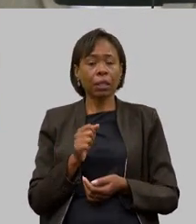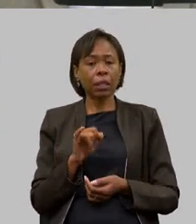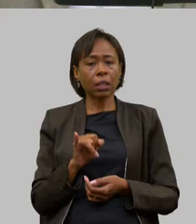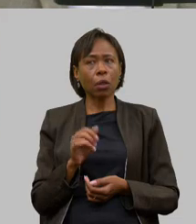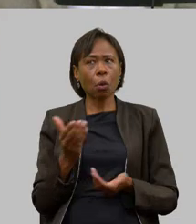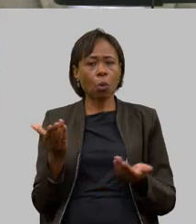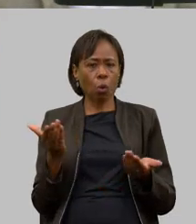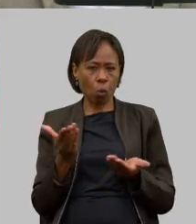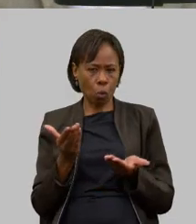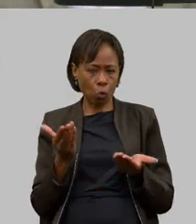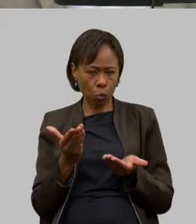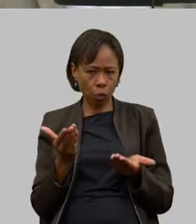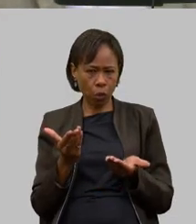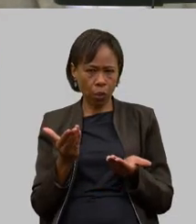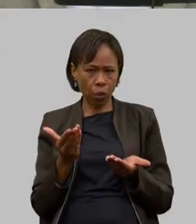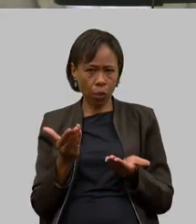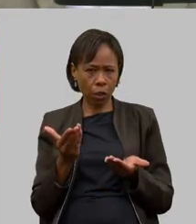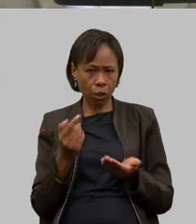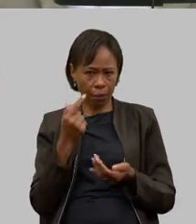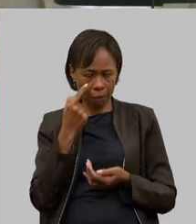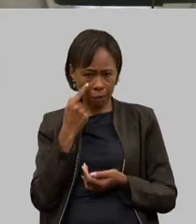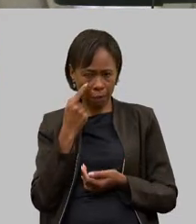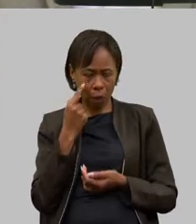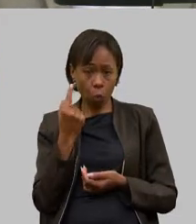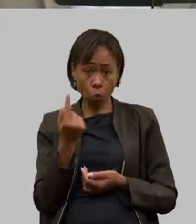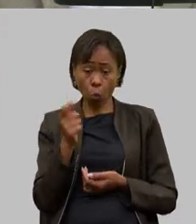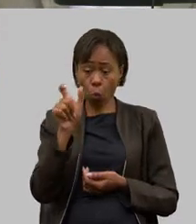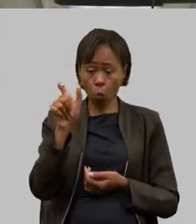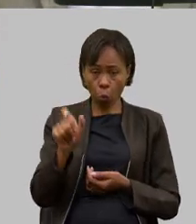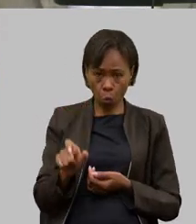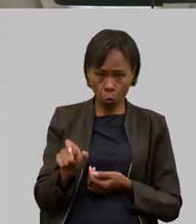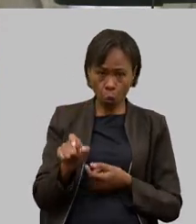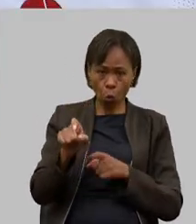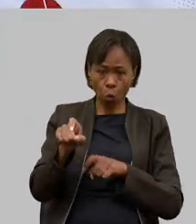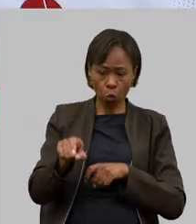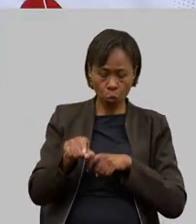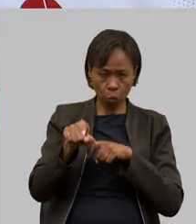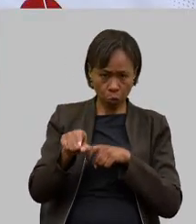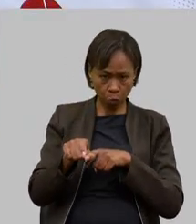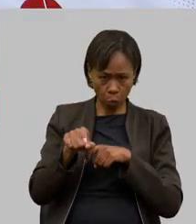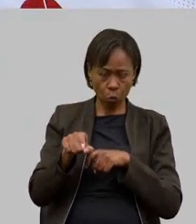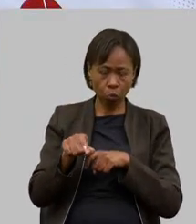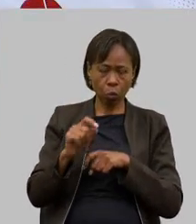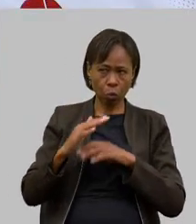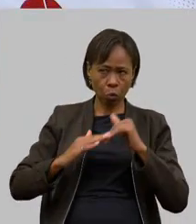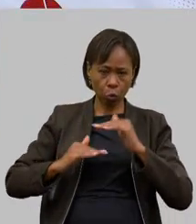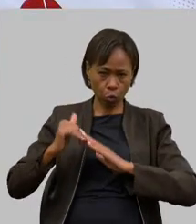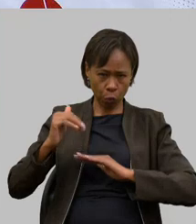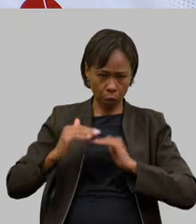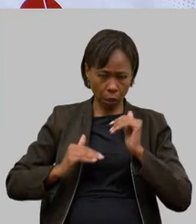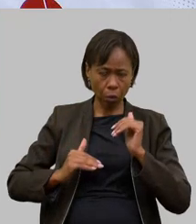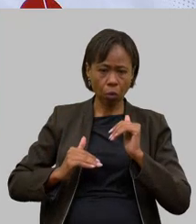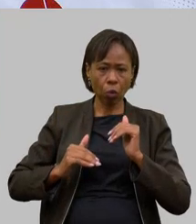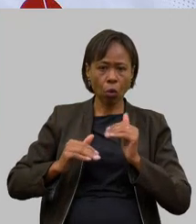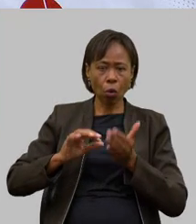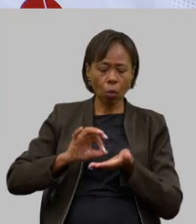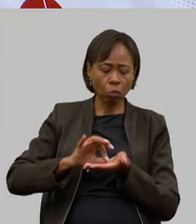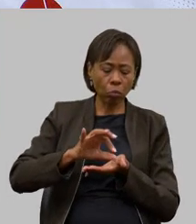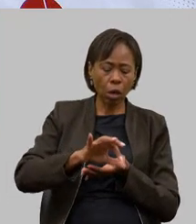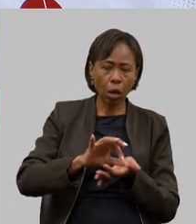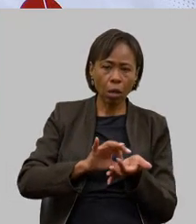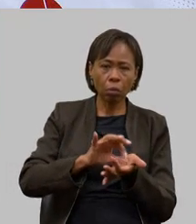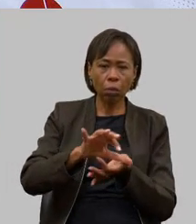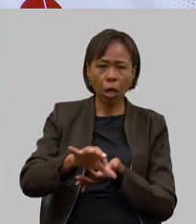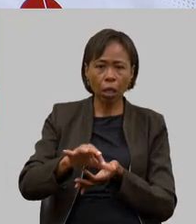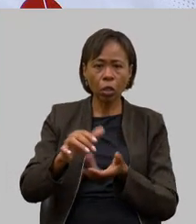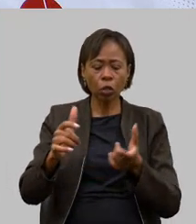hoje um produtor rural plantando numa área de sequeiro